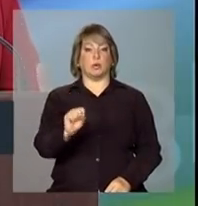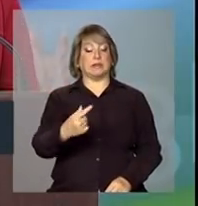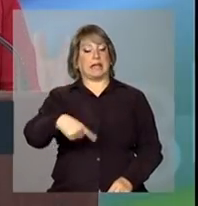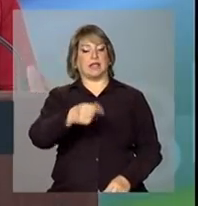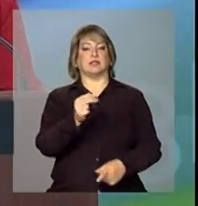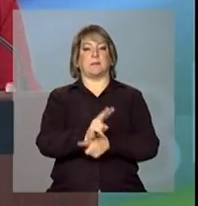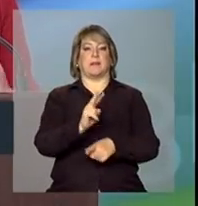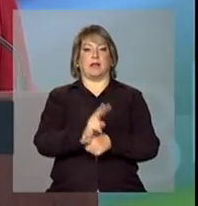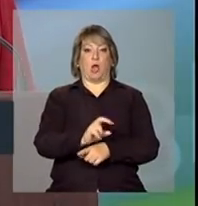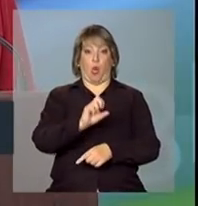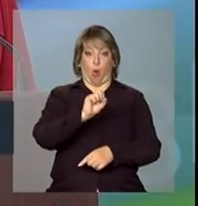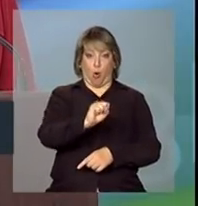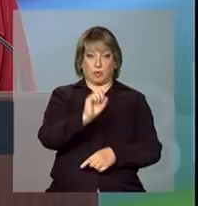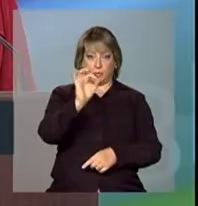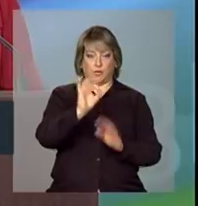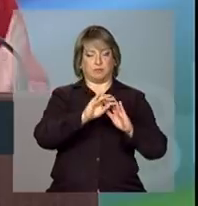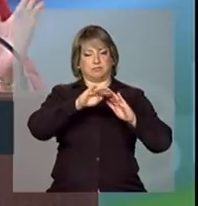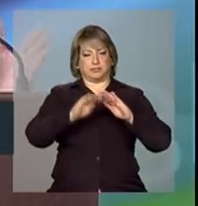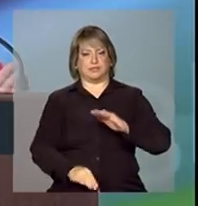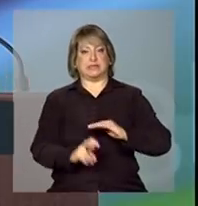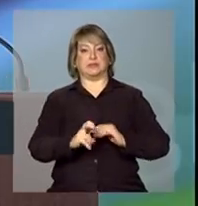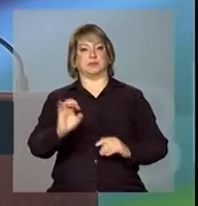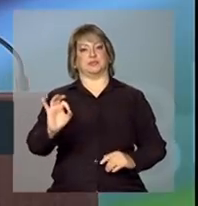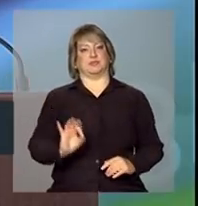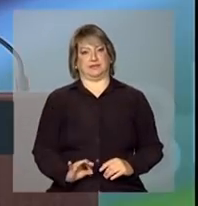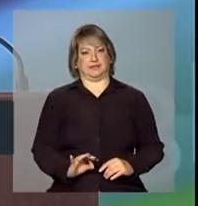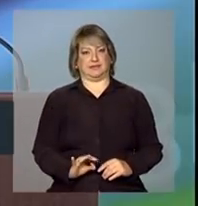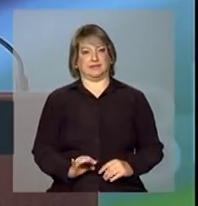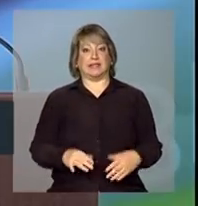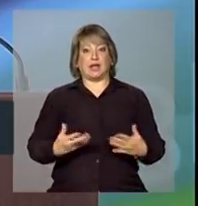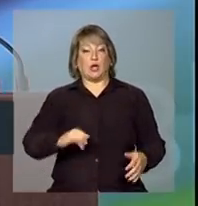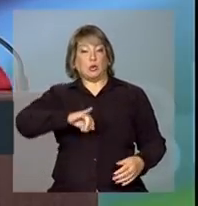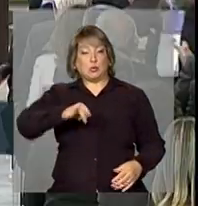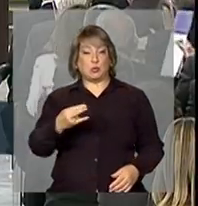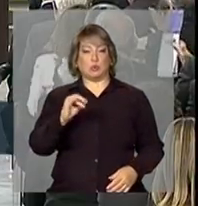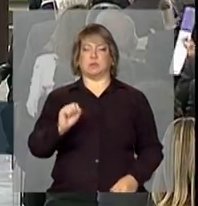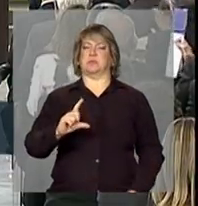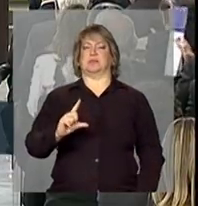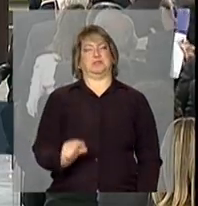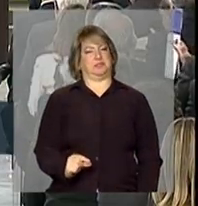empréstimos de 8% para 5%, portanto, juros zero.